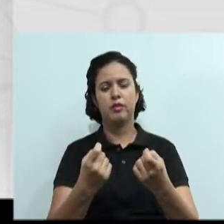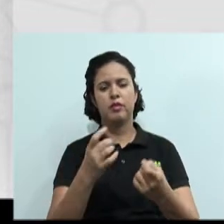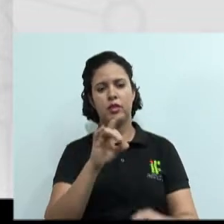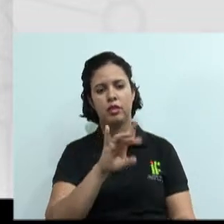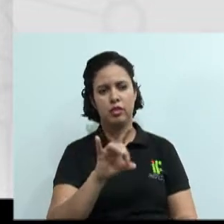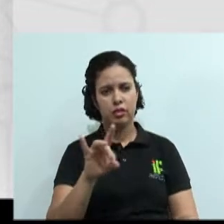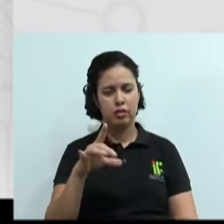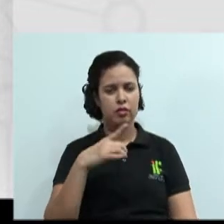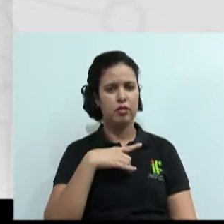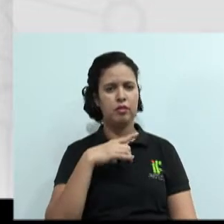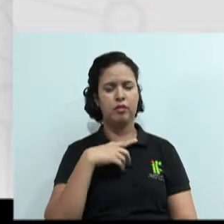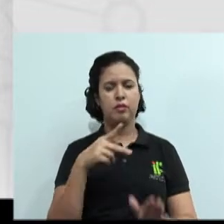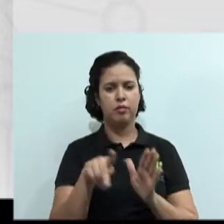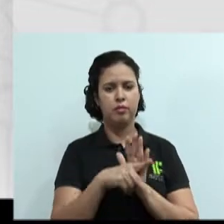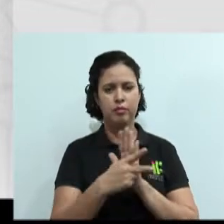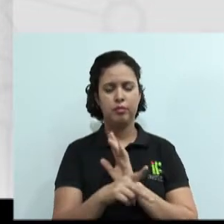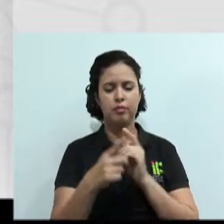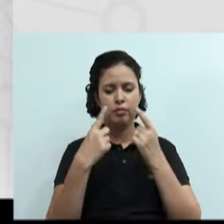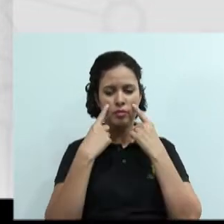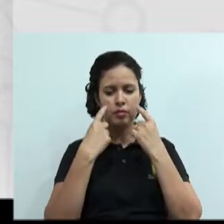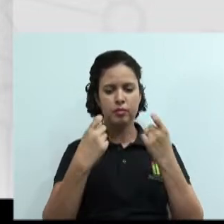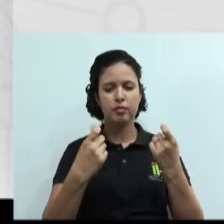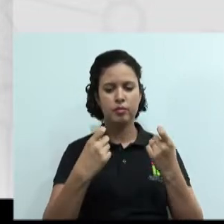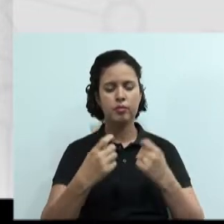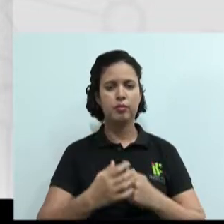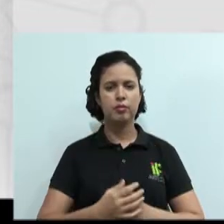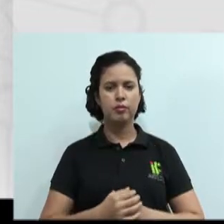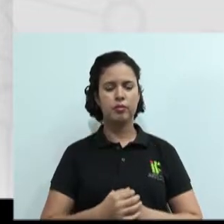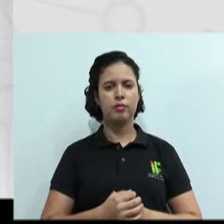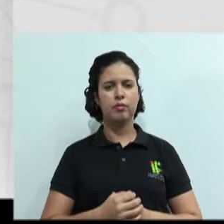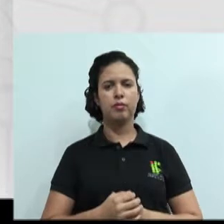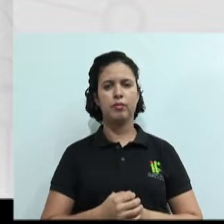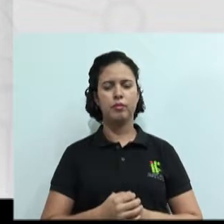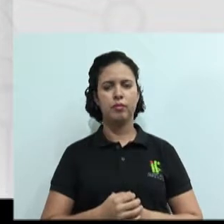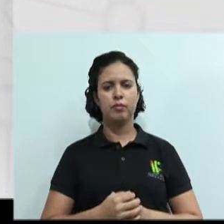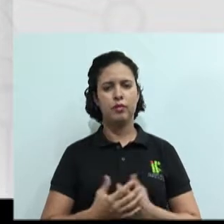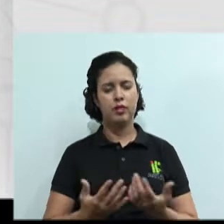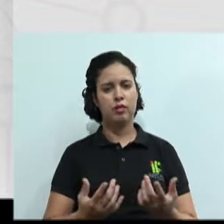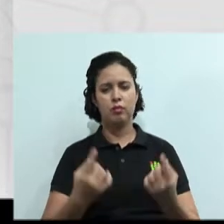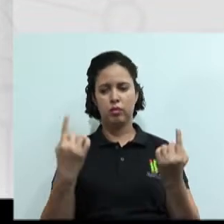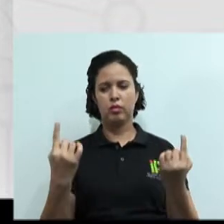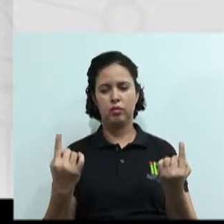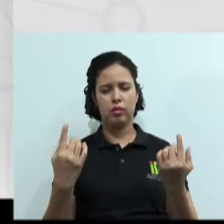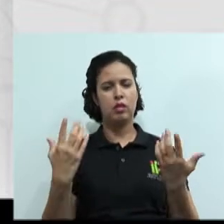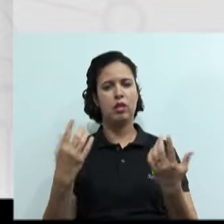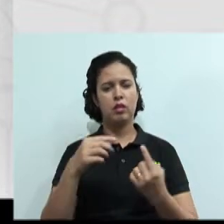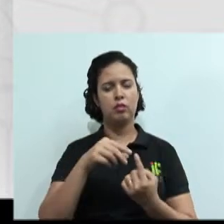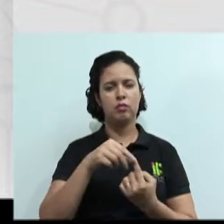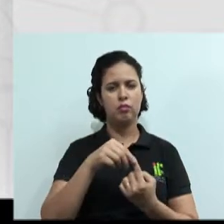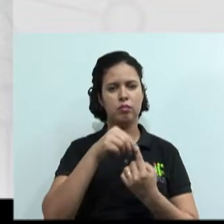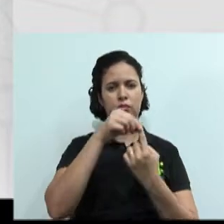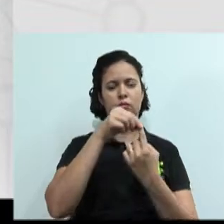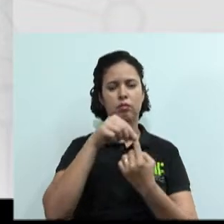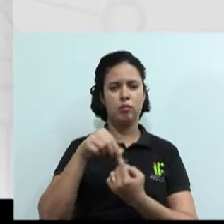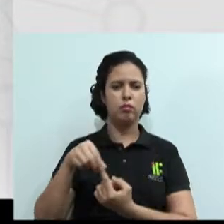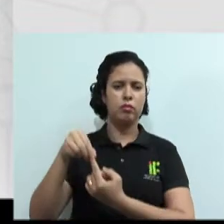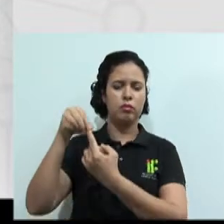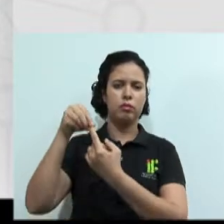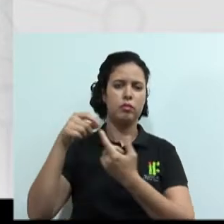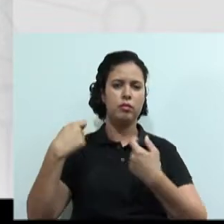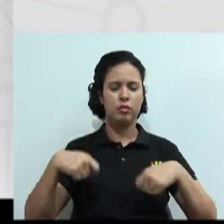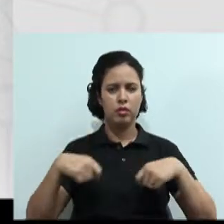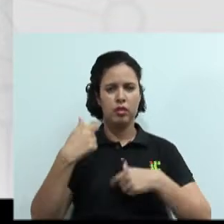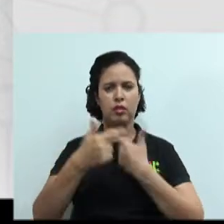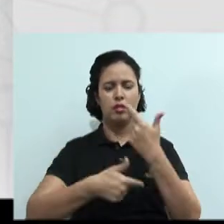próprio interesse. E aí, ambos querem se destacar, mas precisam trabalhar juntos